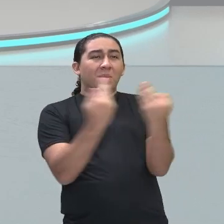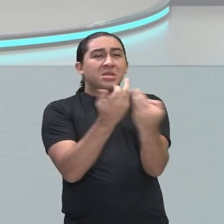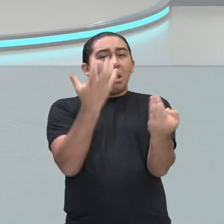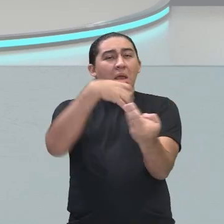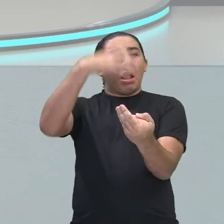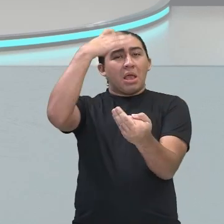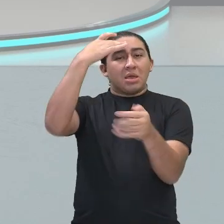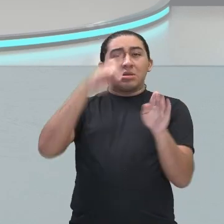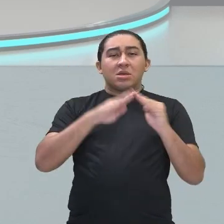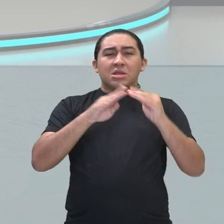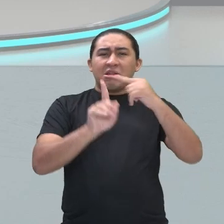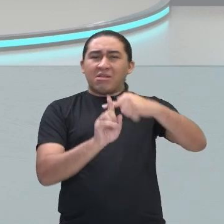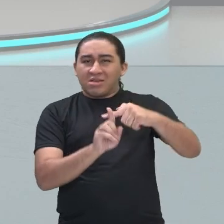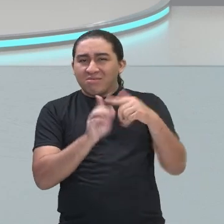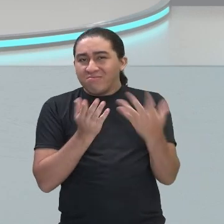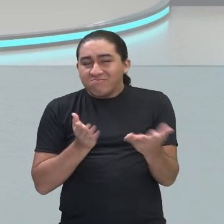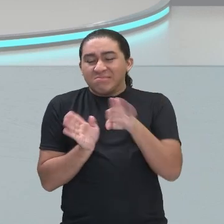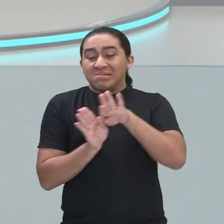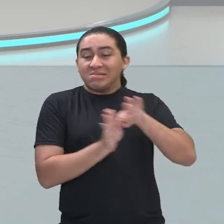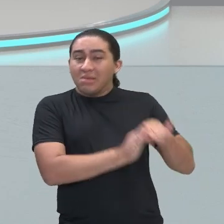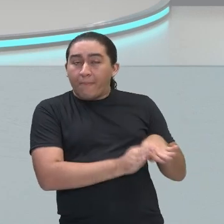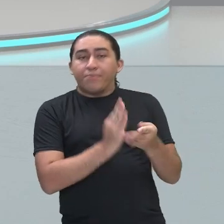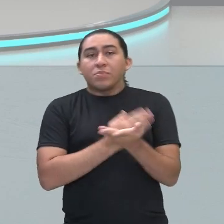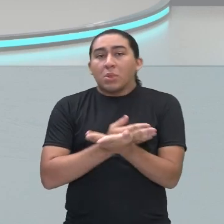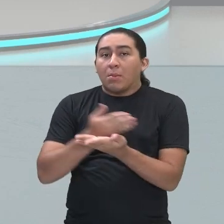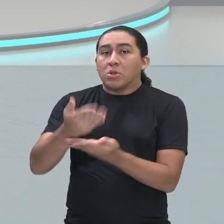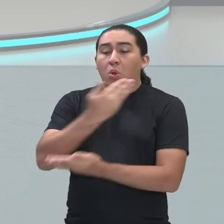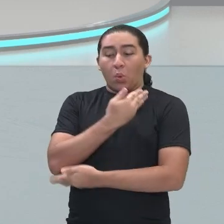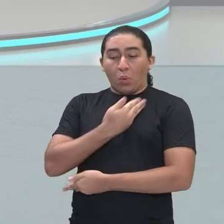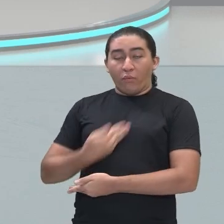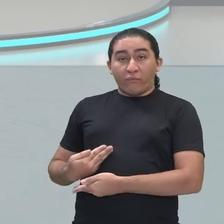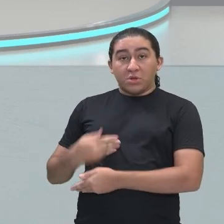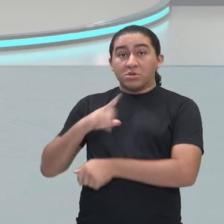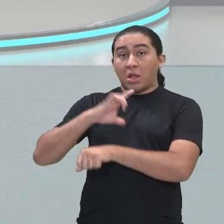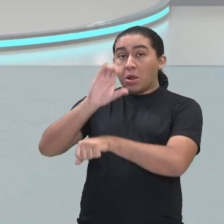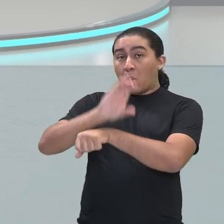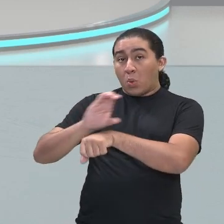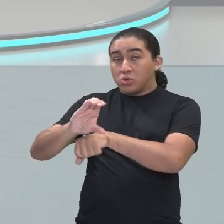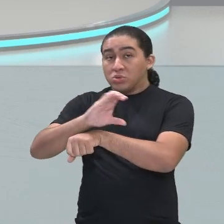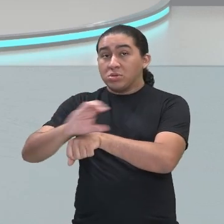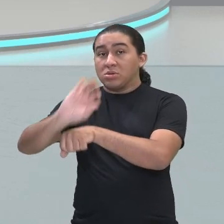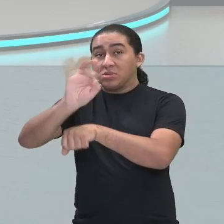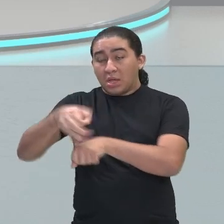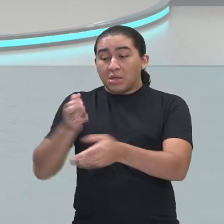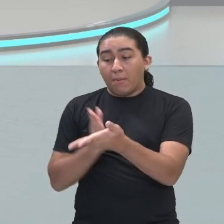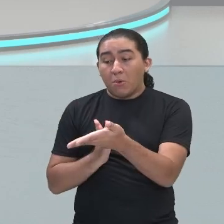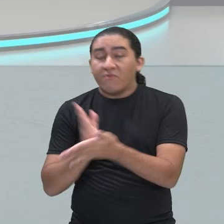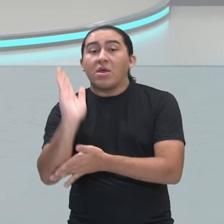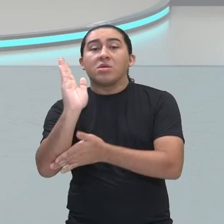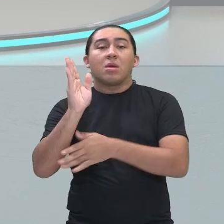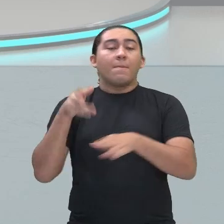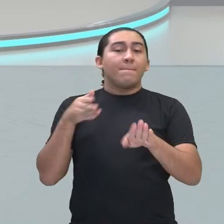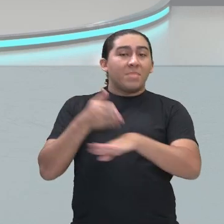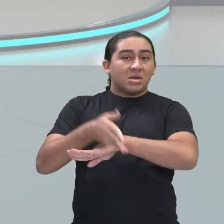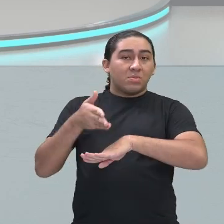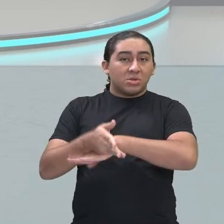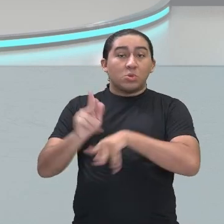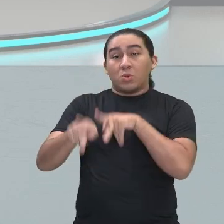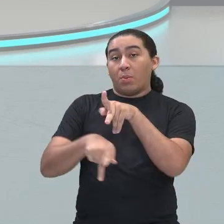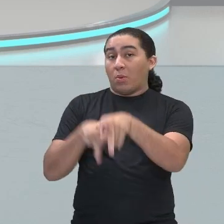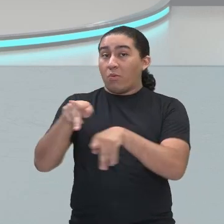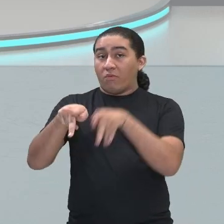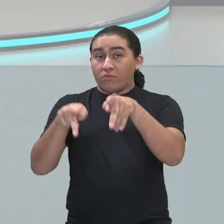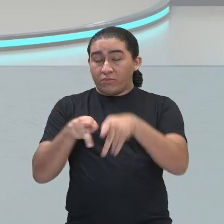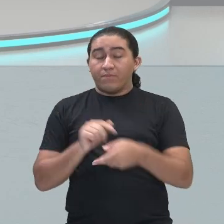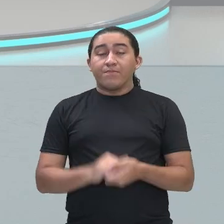na igreja. Então surge aí um governo constitucional com a participação popular. Aqueles